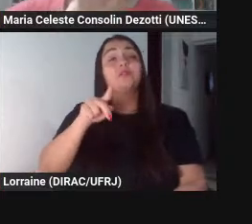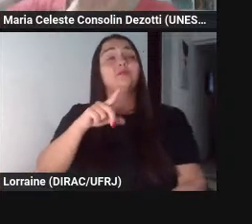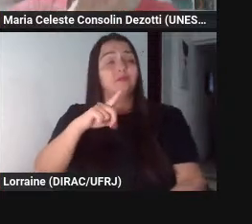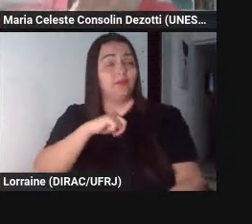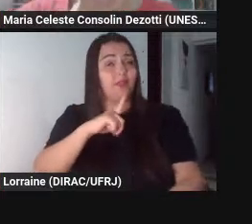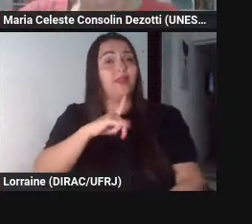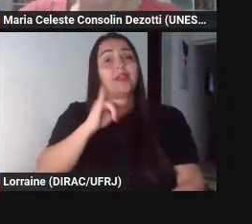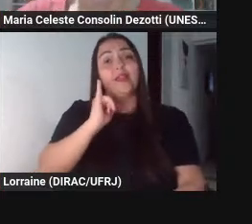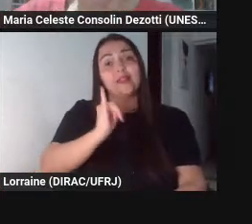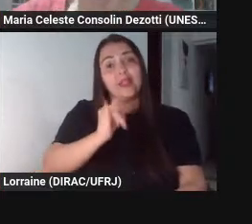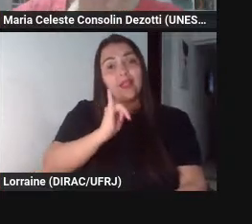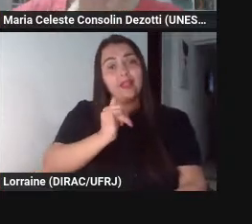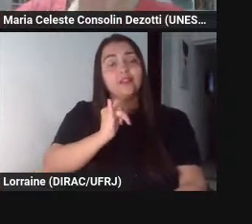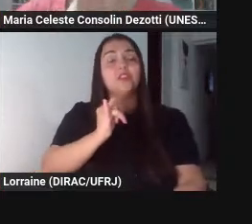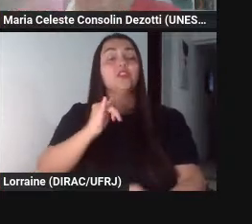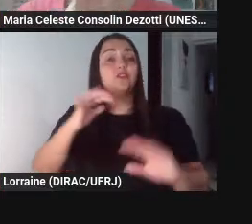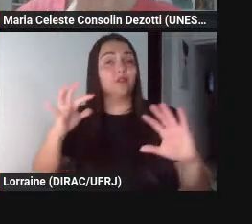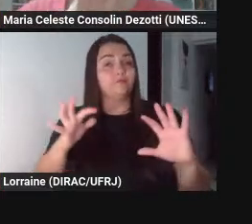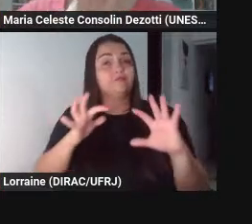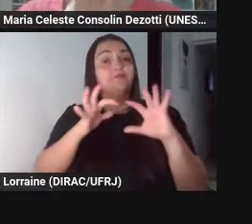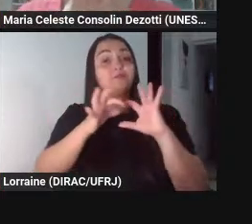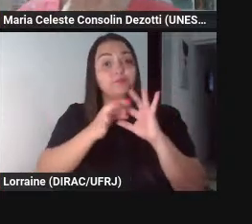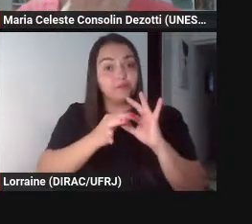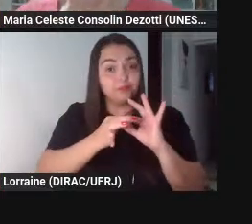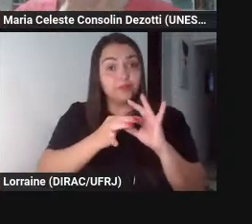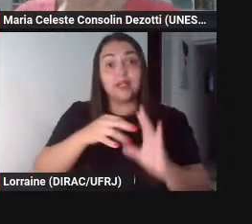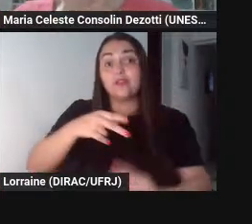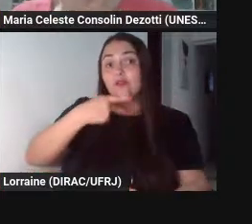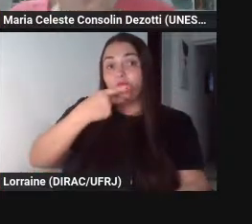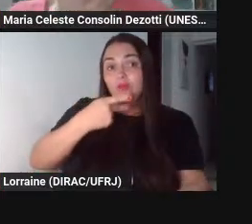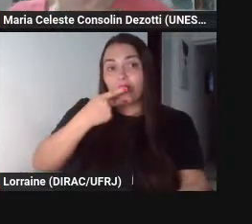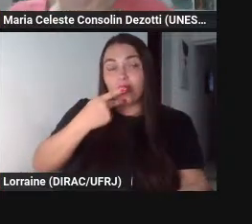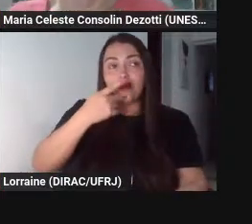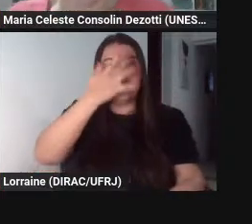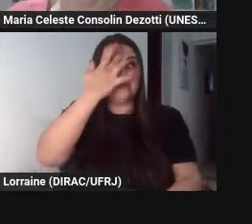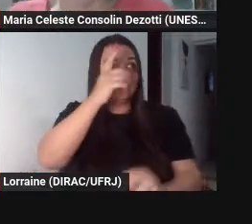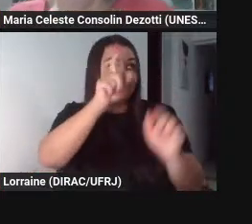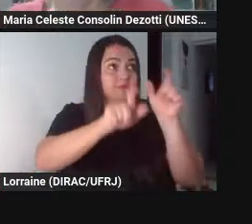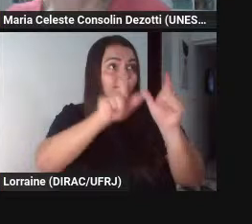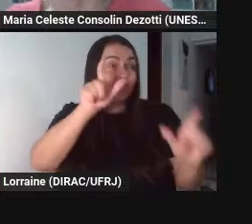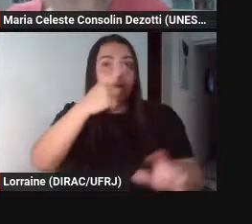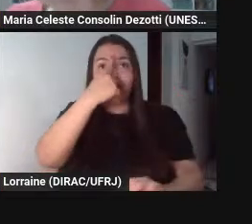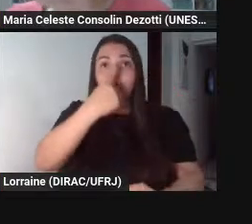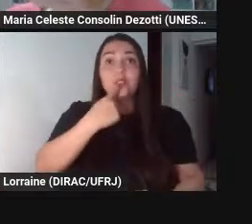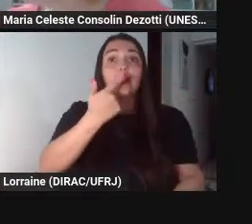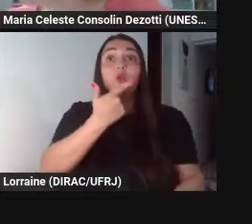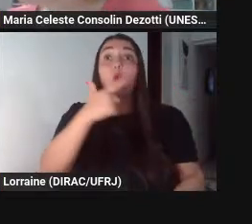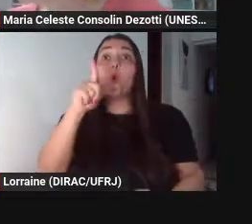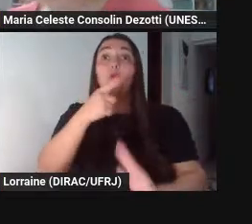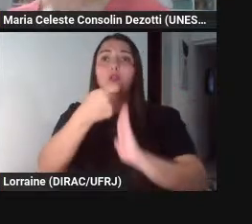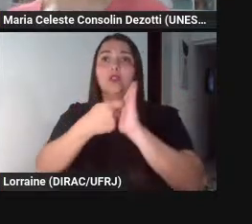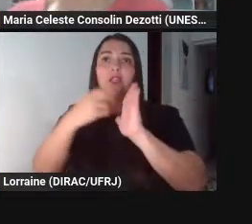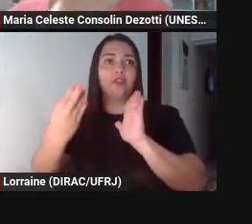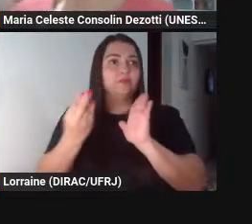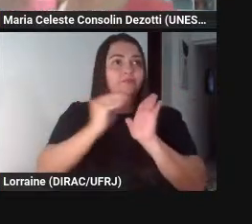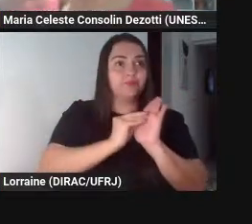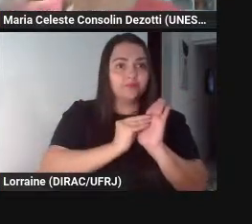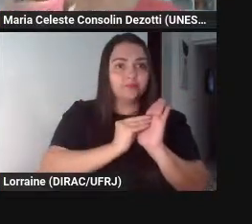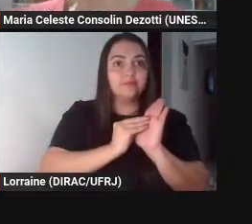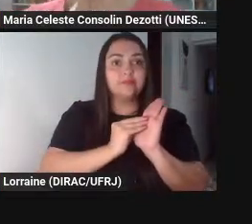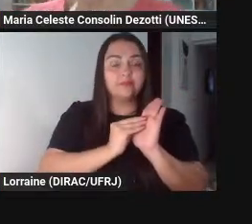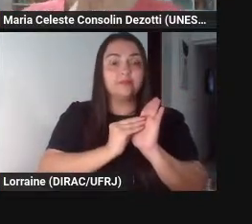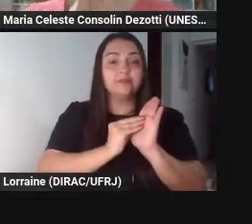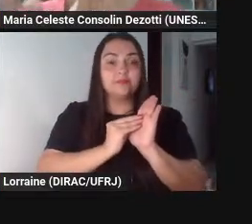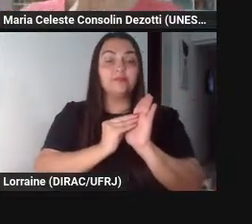encaixadas na fala de personagens de outros textos eu não tenho